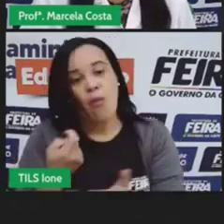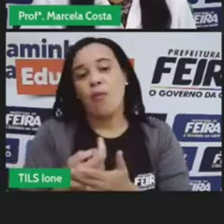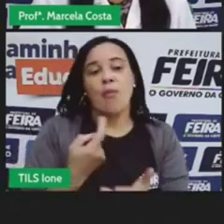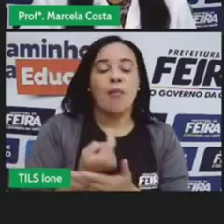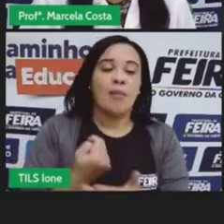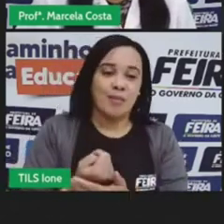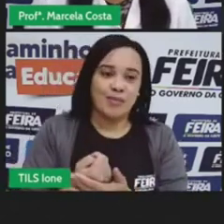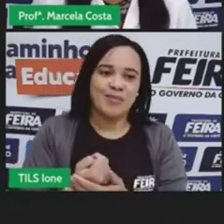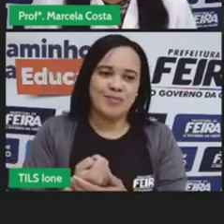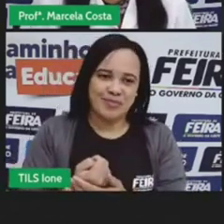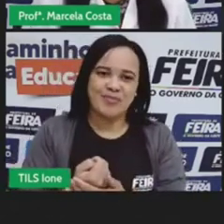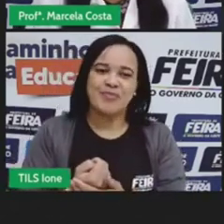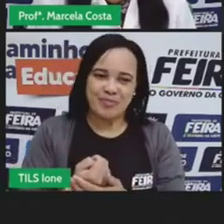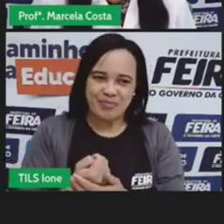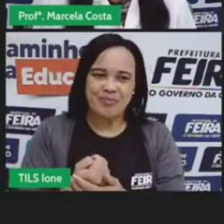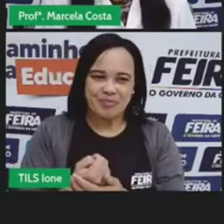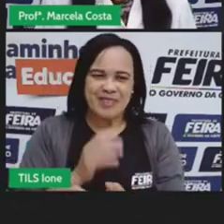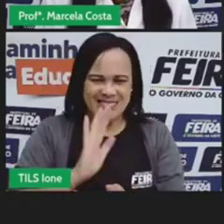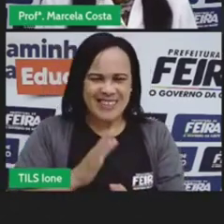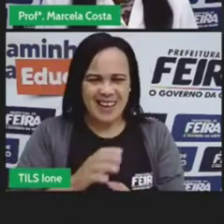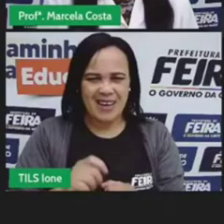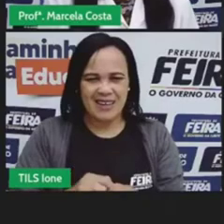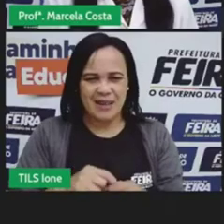Já ouviu esse termo antes?